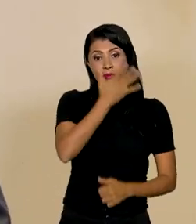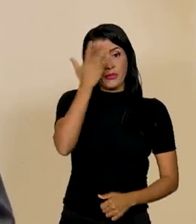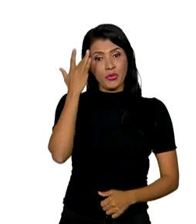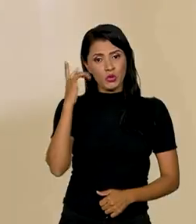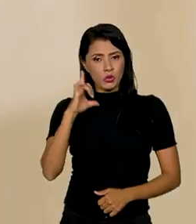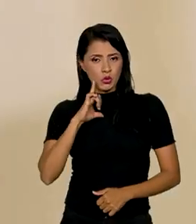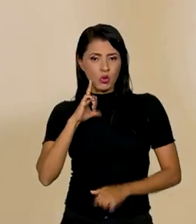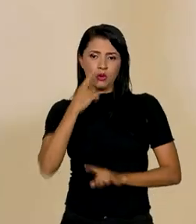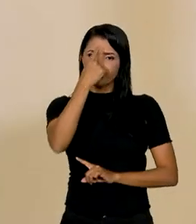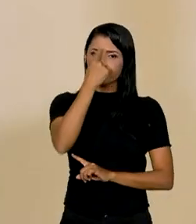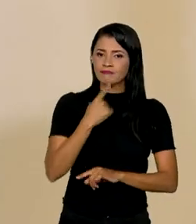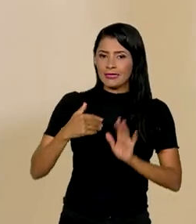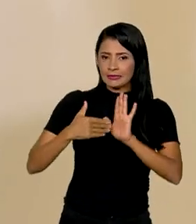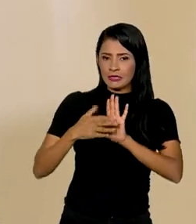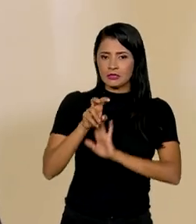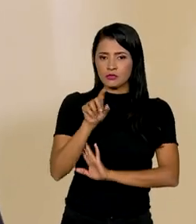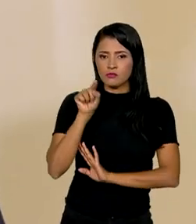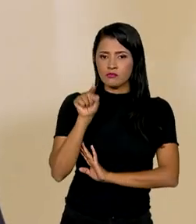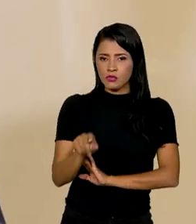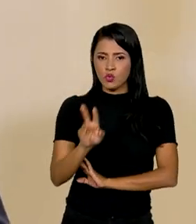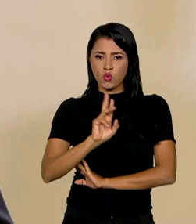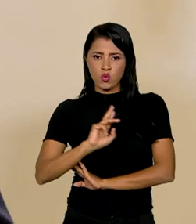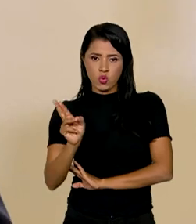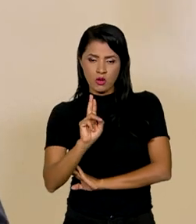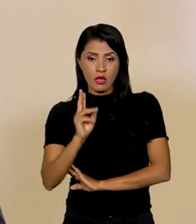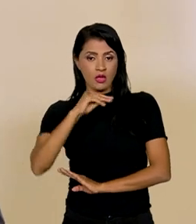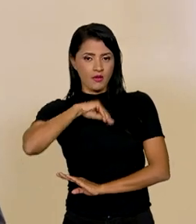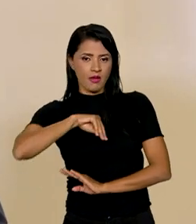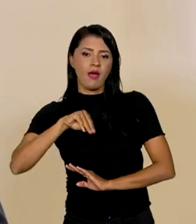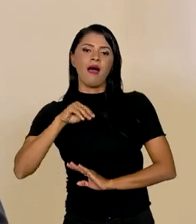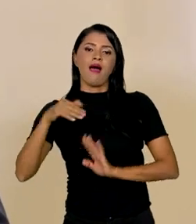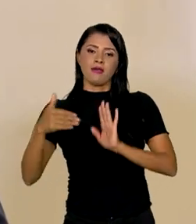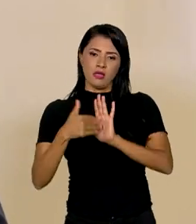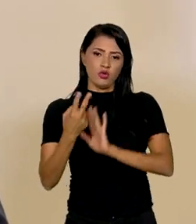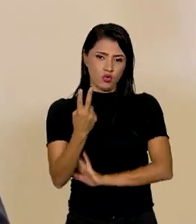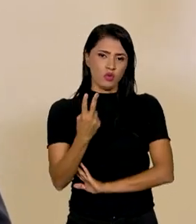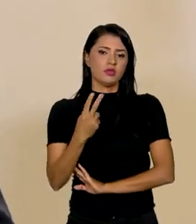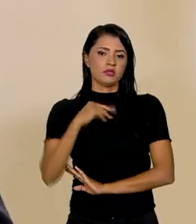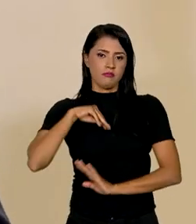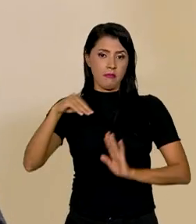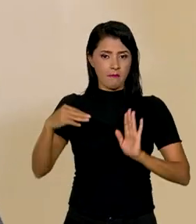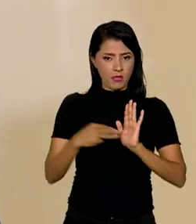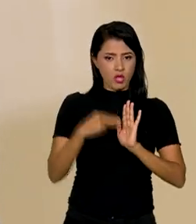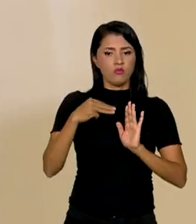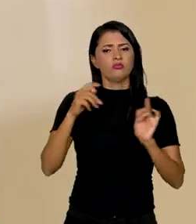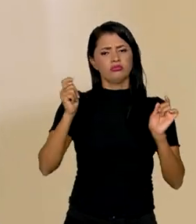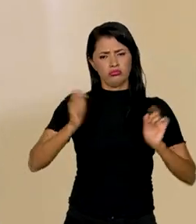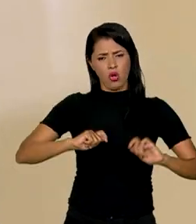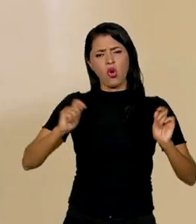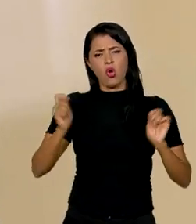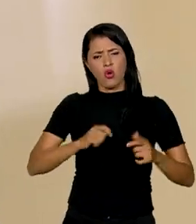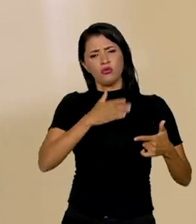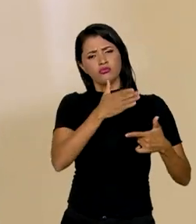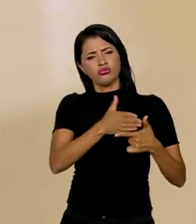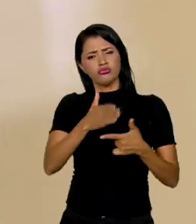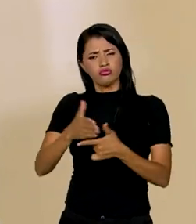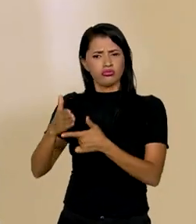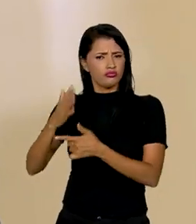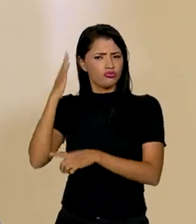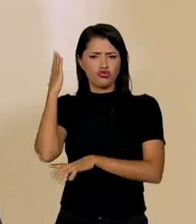perfil até 5 mil reais e uma renda até dois salários mínimos, ela pode fazer o parcelamento